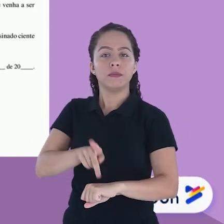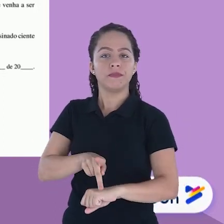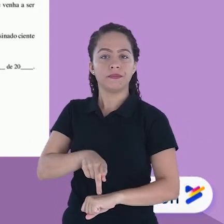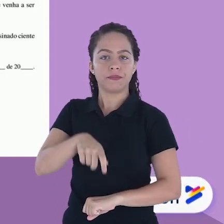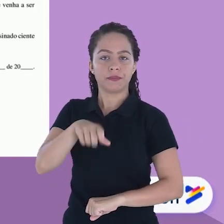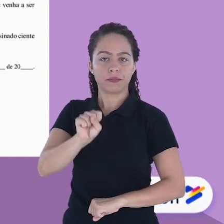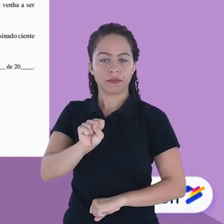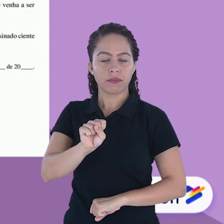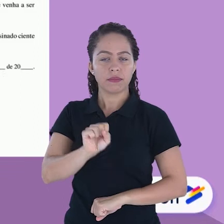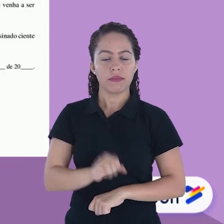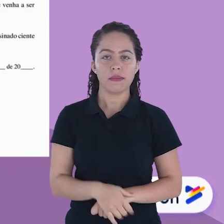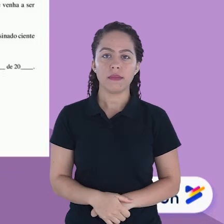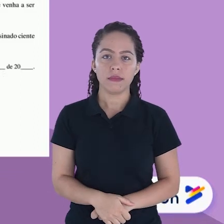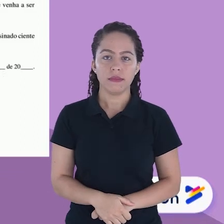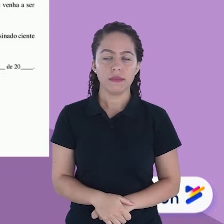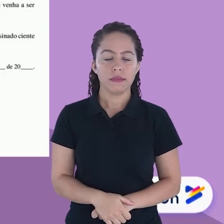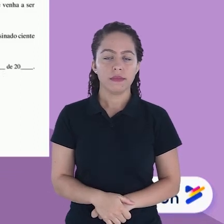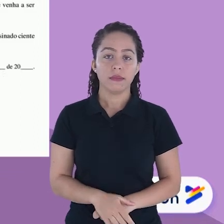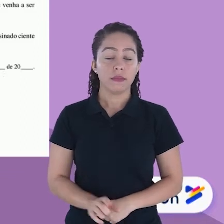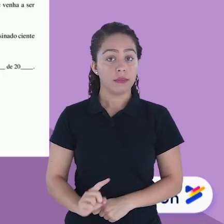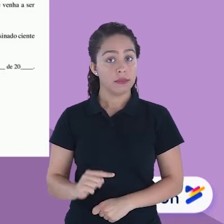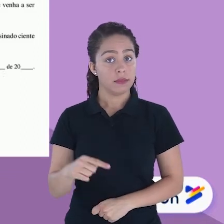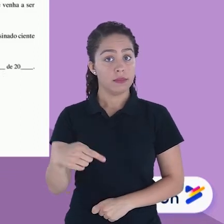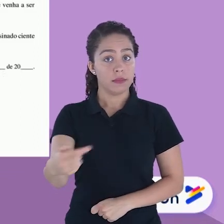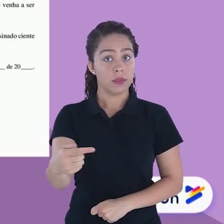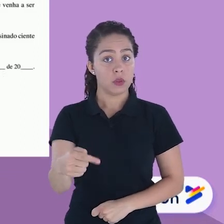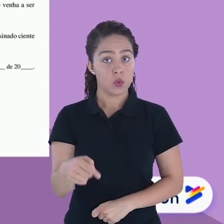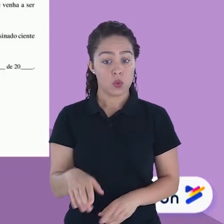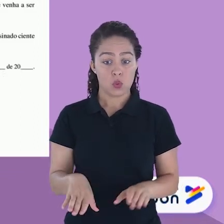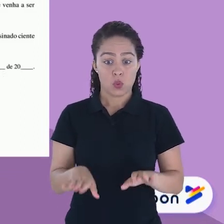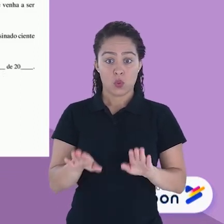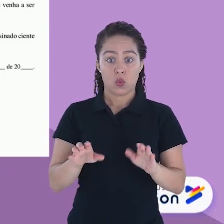E aqui, o nome do curso de pós-graduação